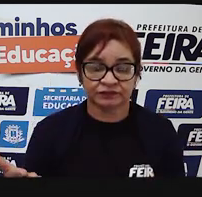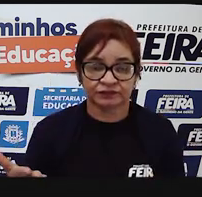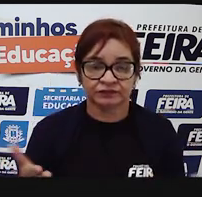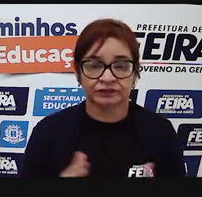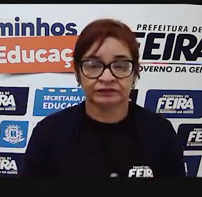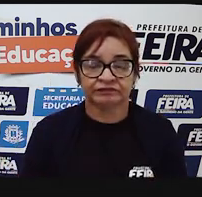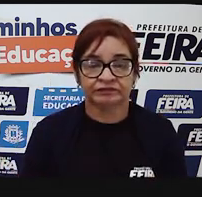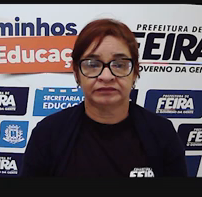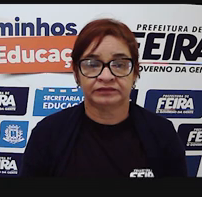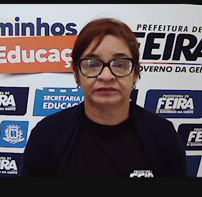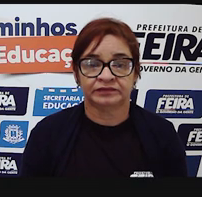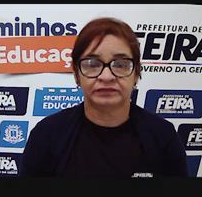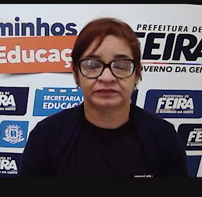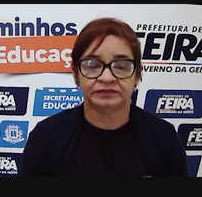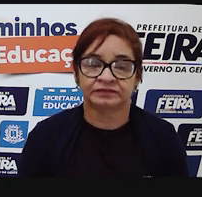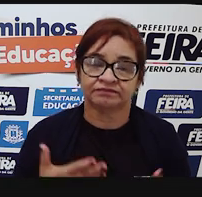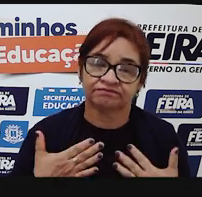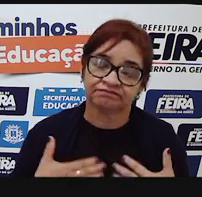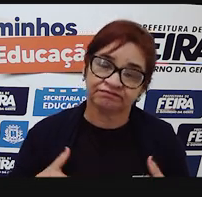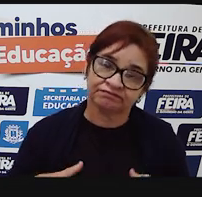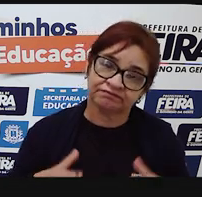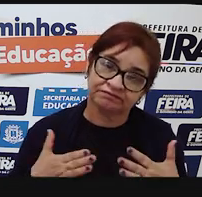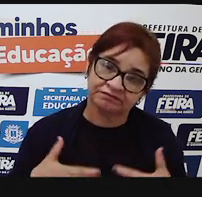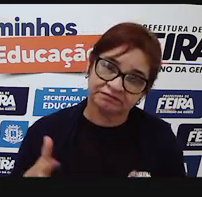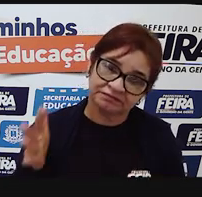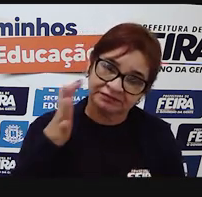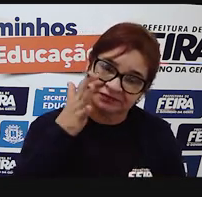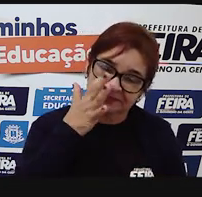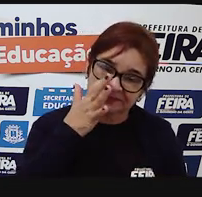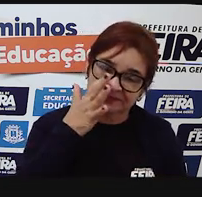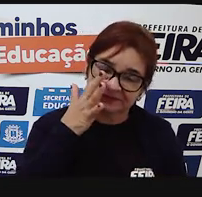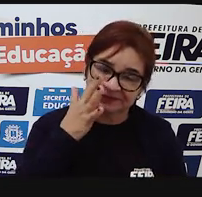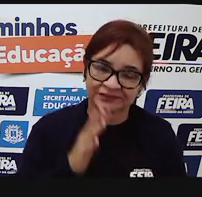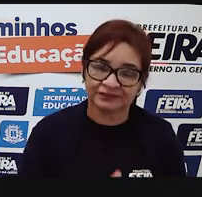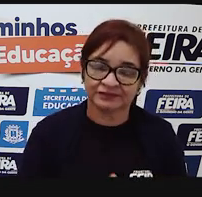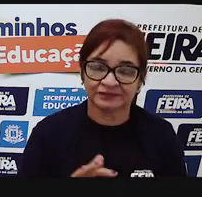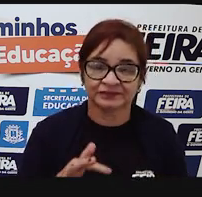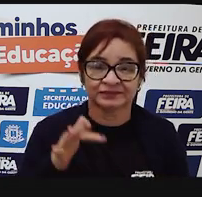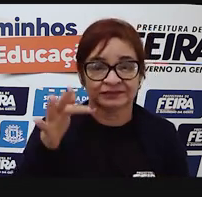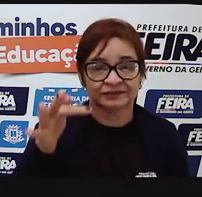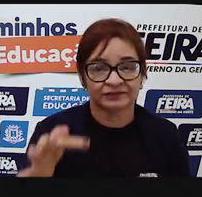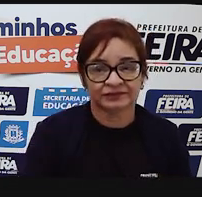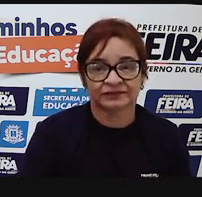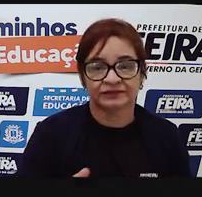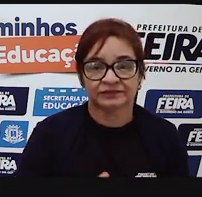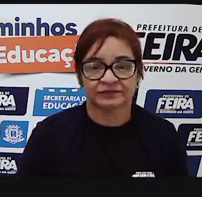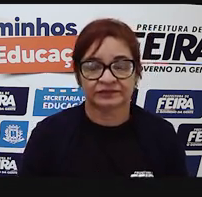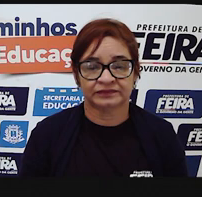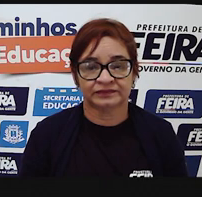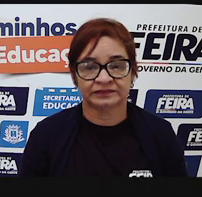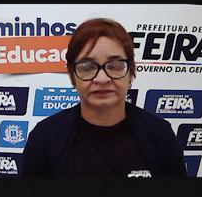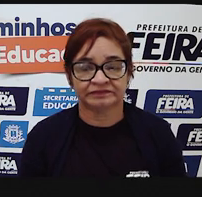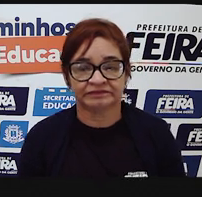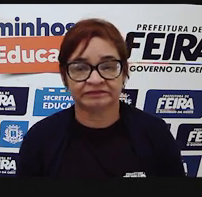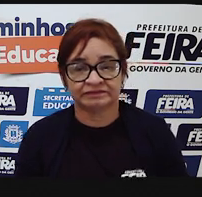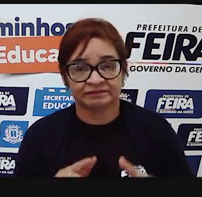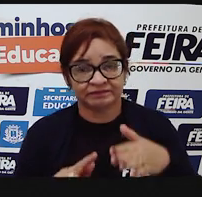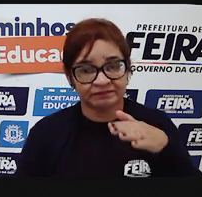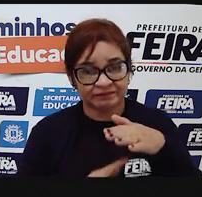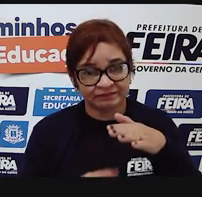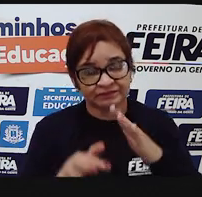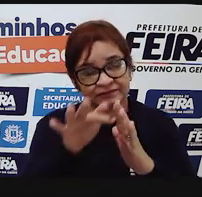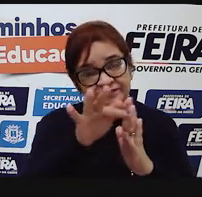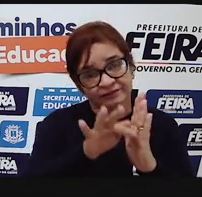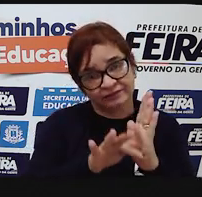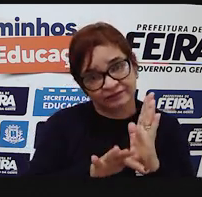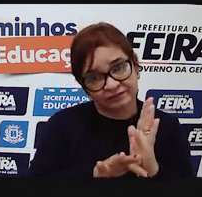pela paciência, pela atenção, e nas próximas aulas, como os gêneros